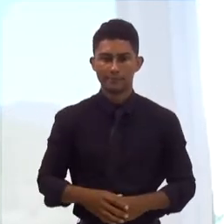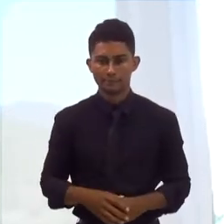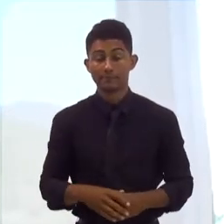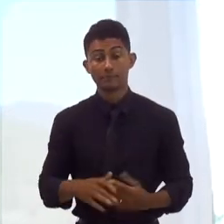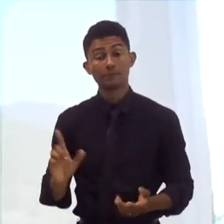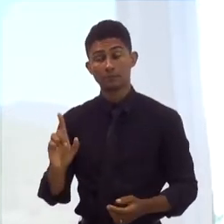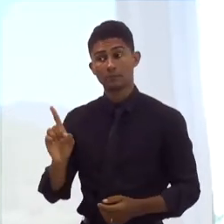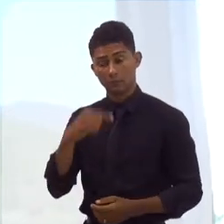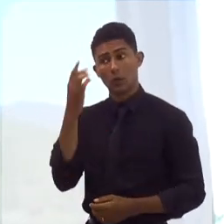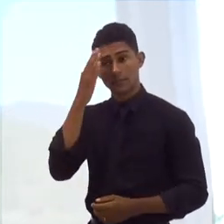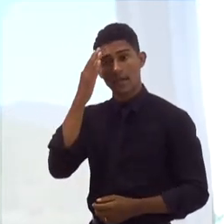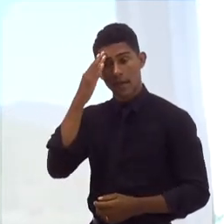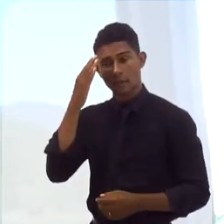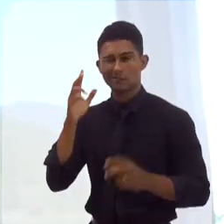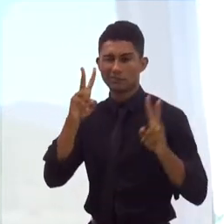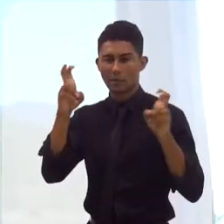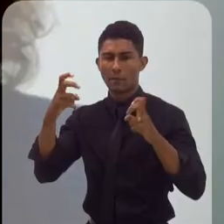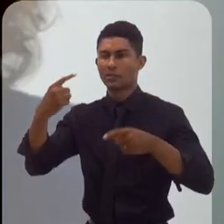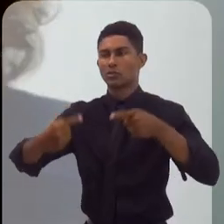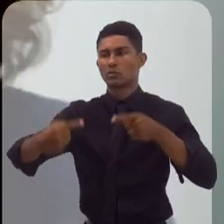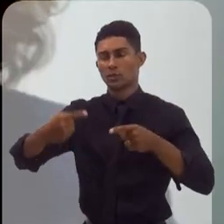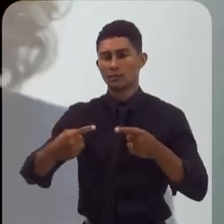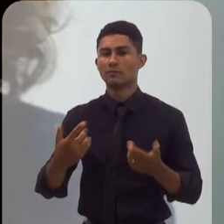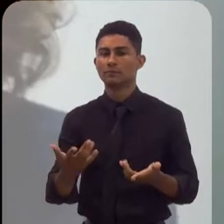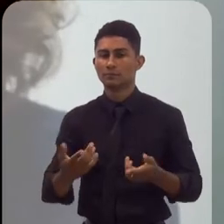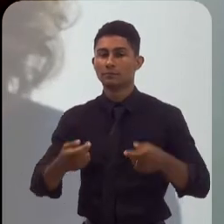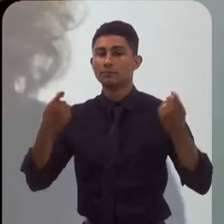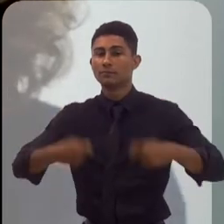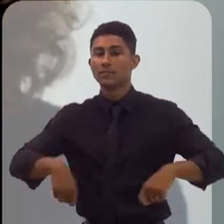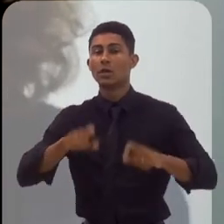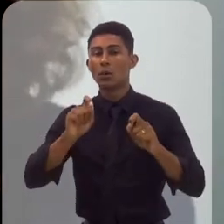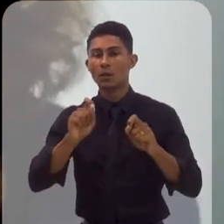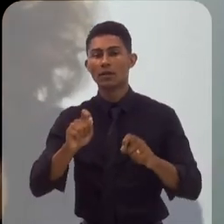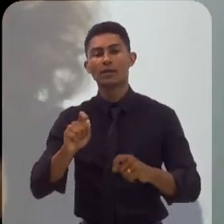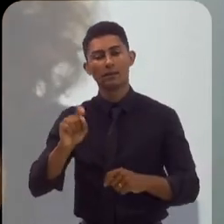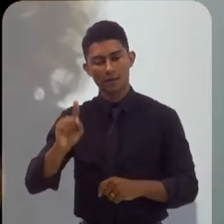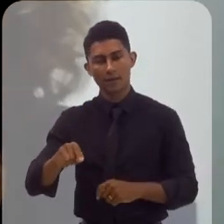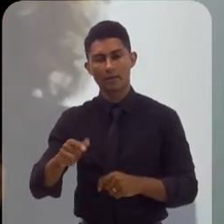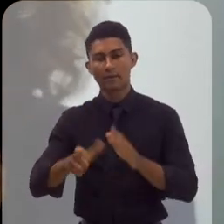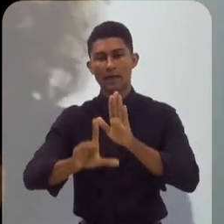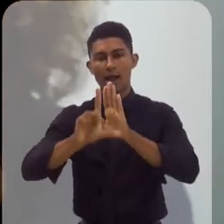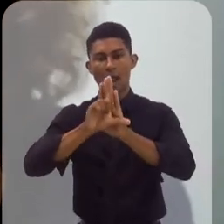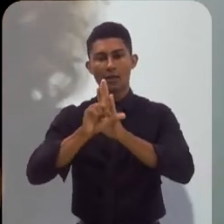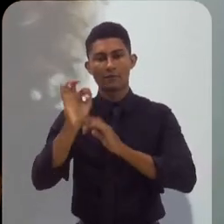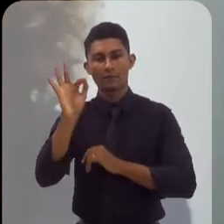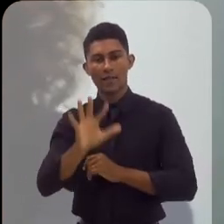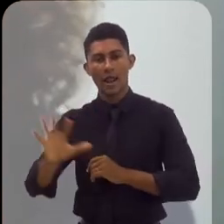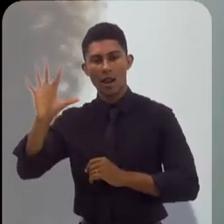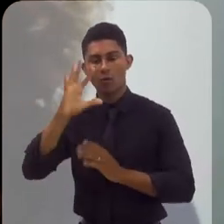sabe que toda essa discussão de energia também depende da construção de um marco legal federal que vai